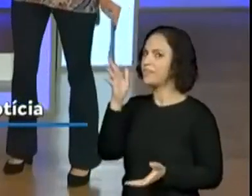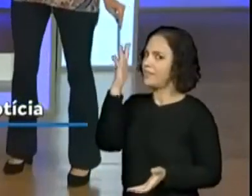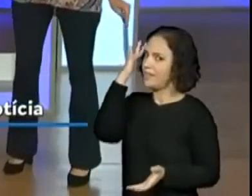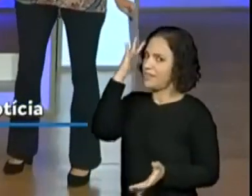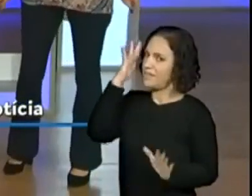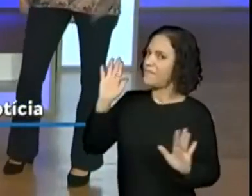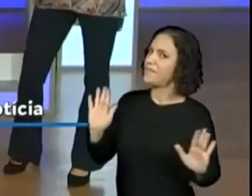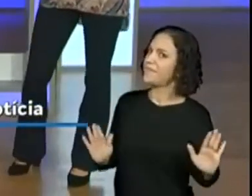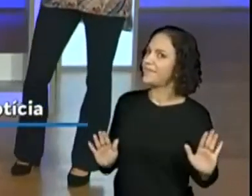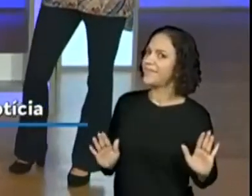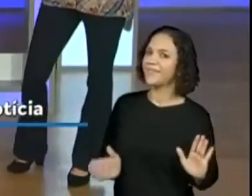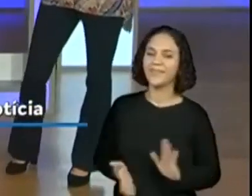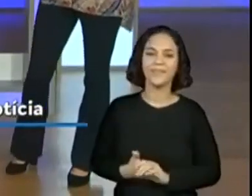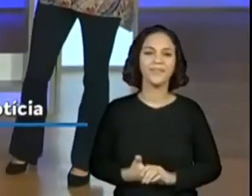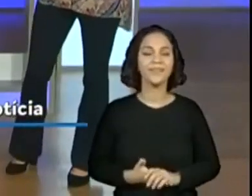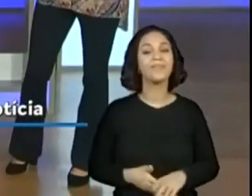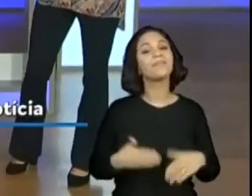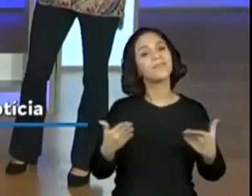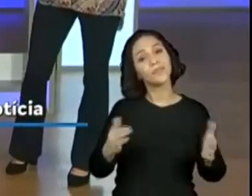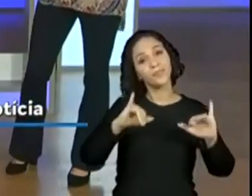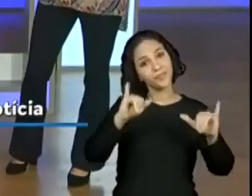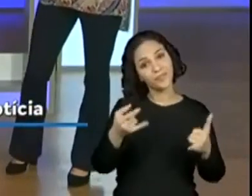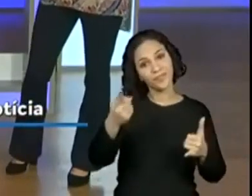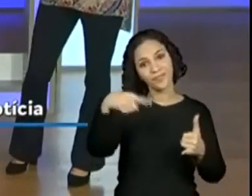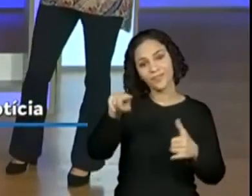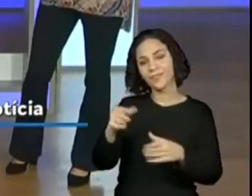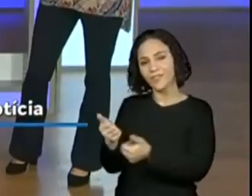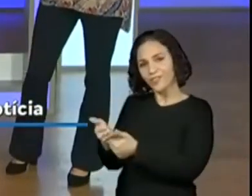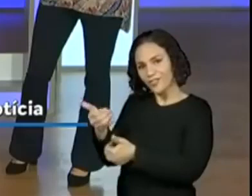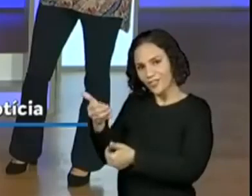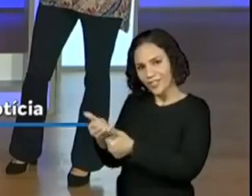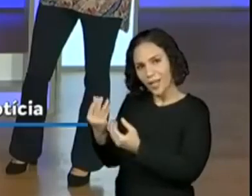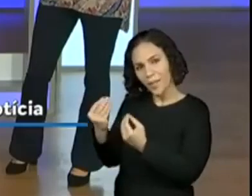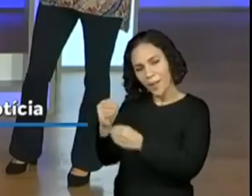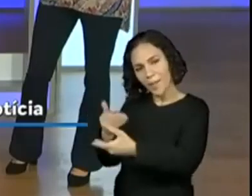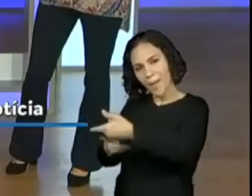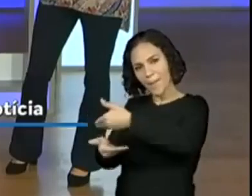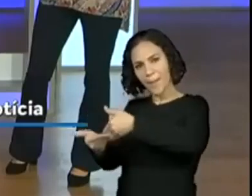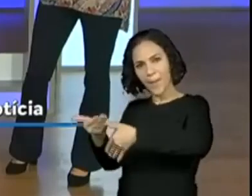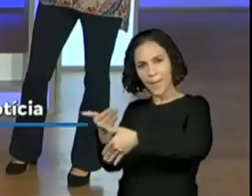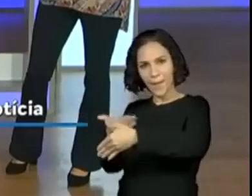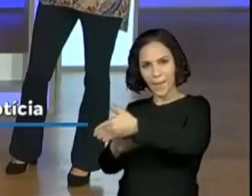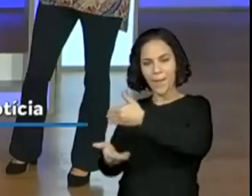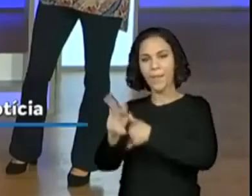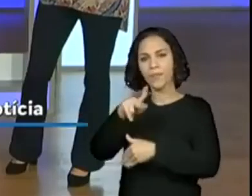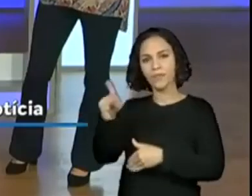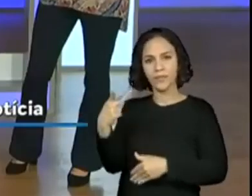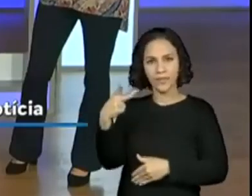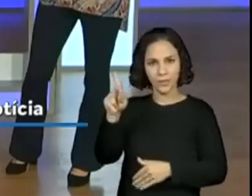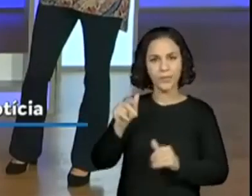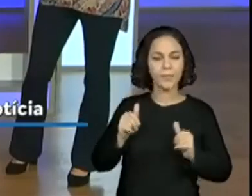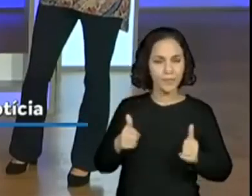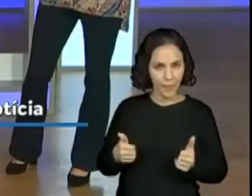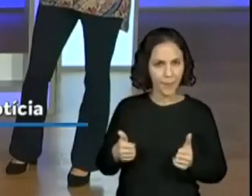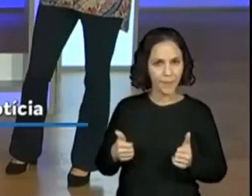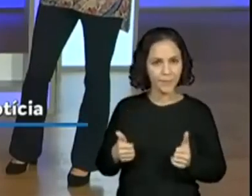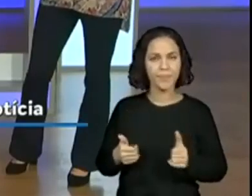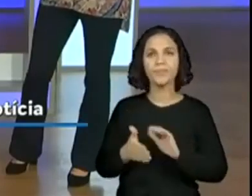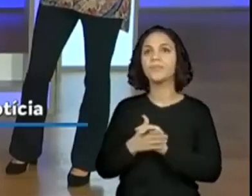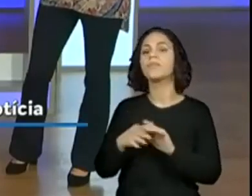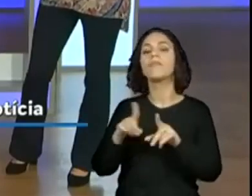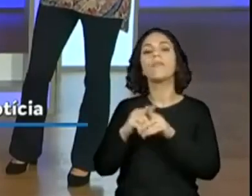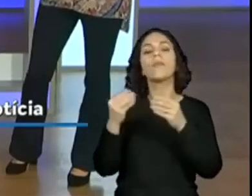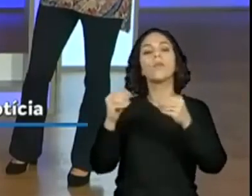espera que sim. Então, vão aí, debatendo aí. São todos questionamentos para vocês interagirem aí com os professores de vocês. Estão colocando ali as